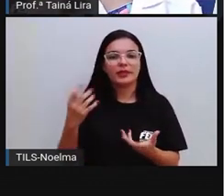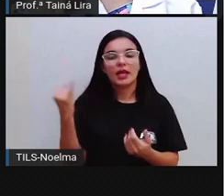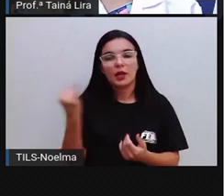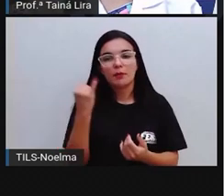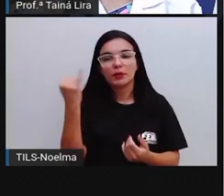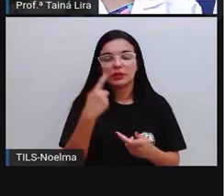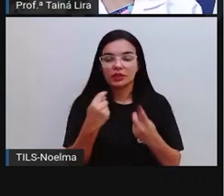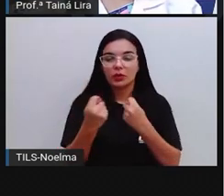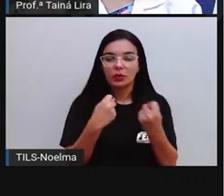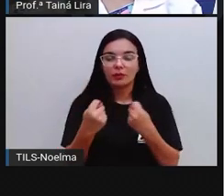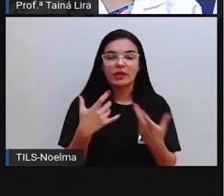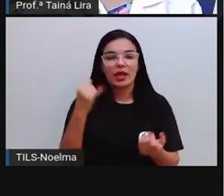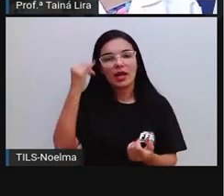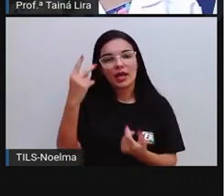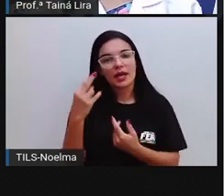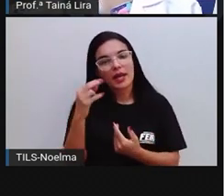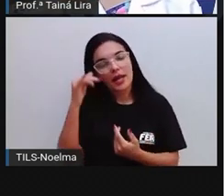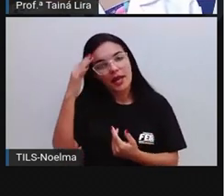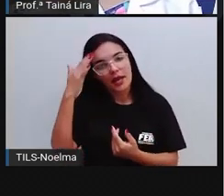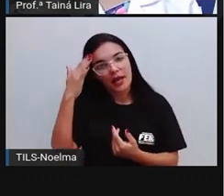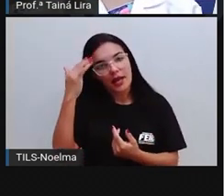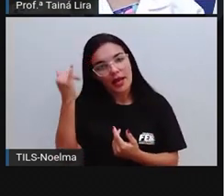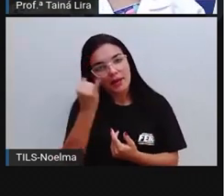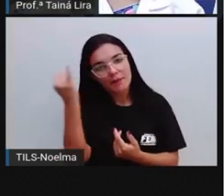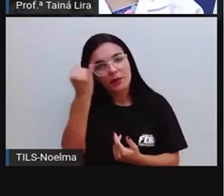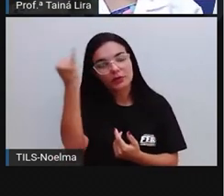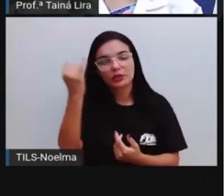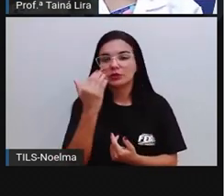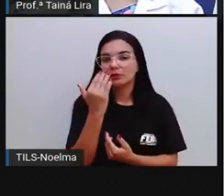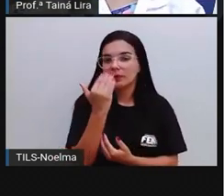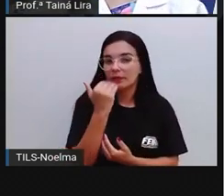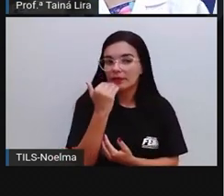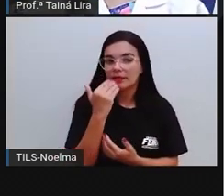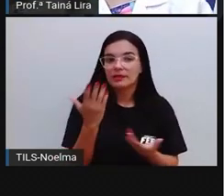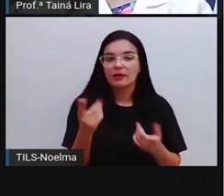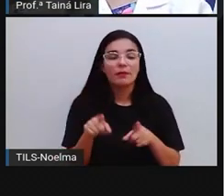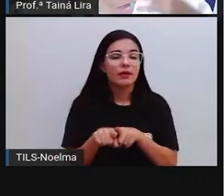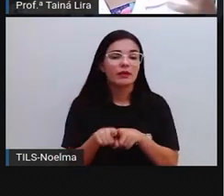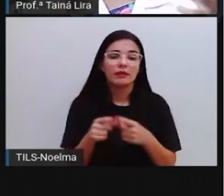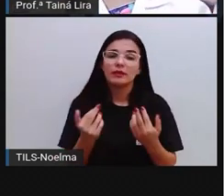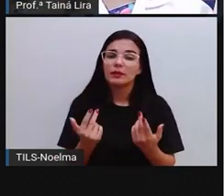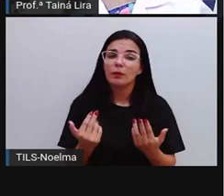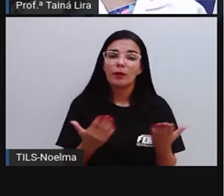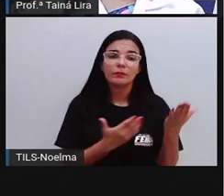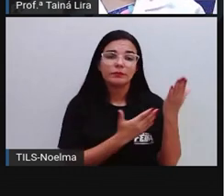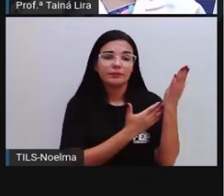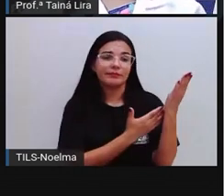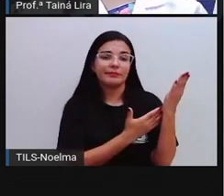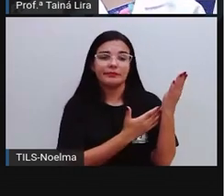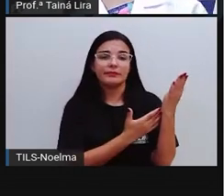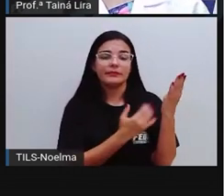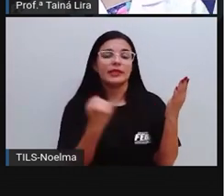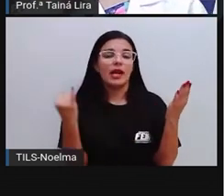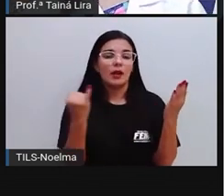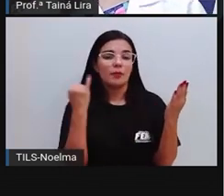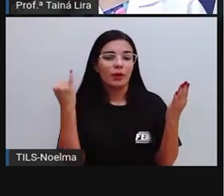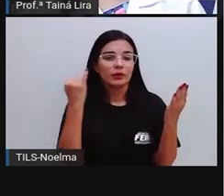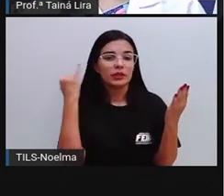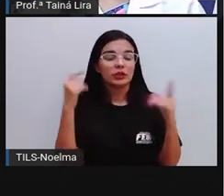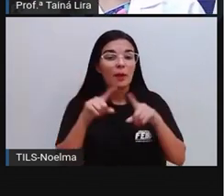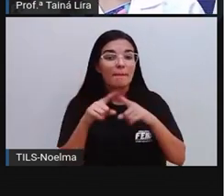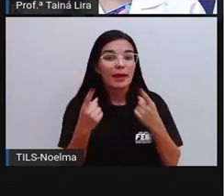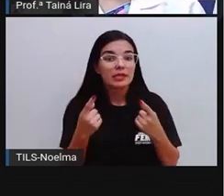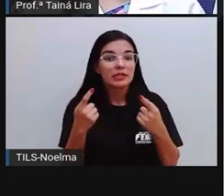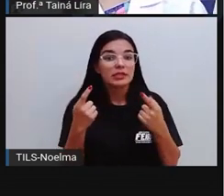ela é importante para a alimentação, tá? A mesma coisa é no extrativismo, ele é importantíssimo. Agora, ele precisa